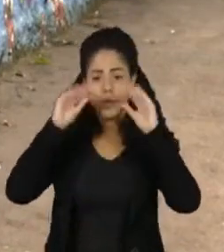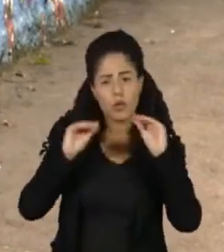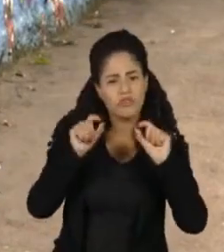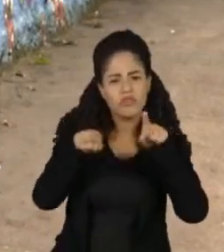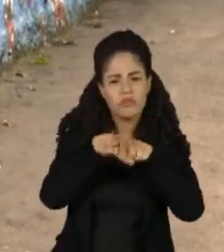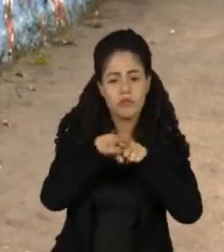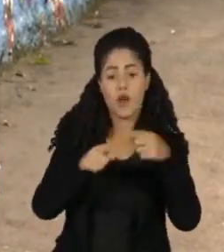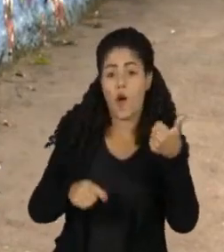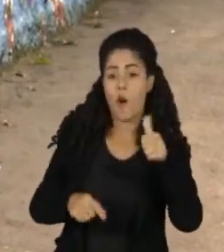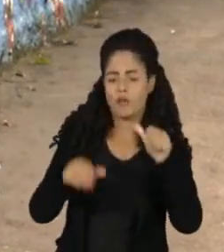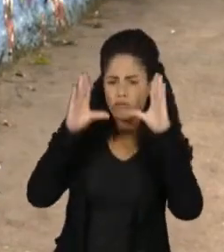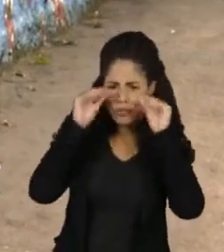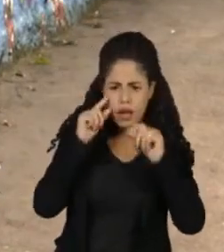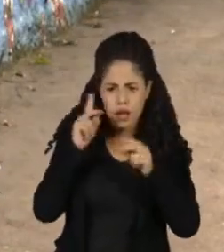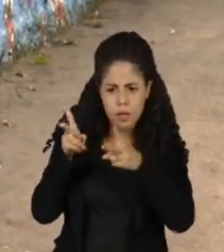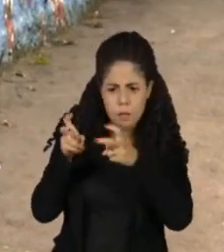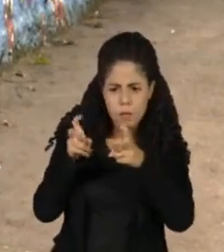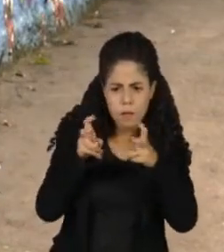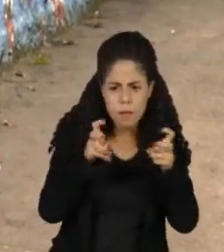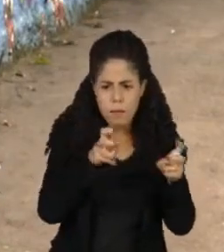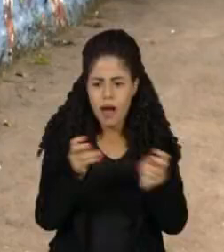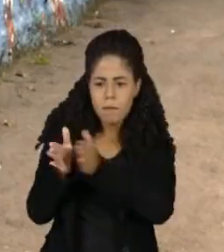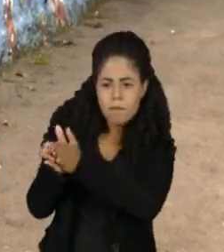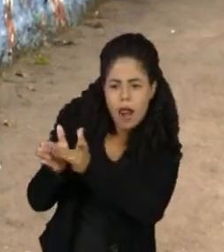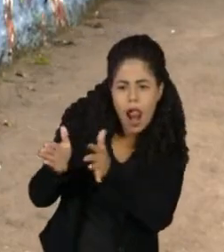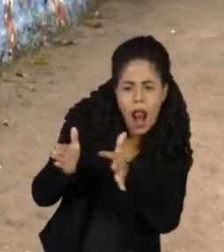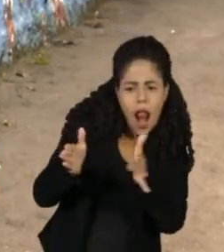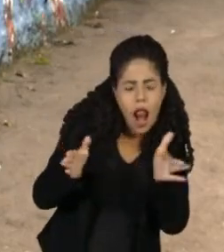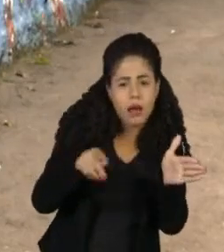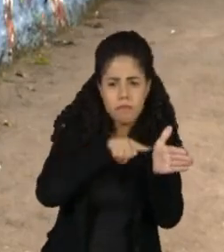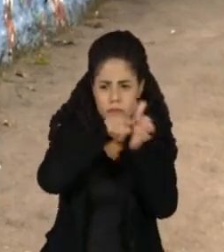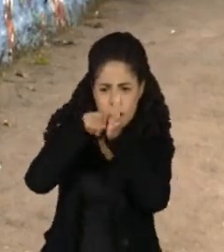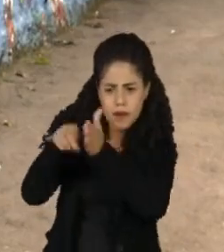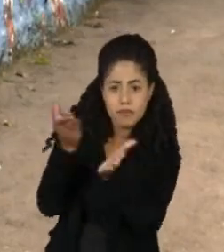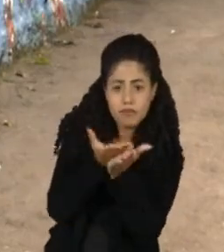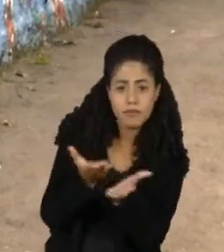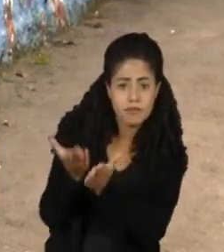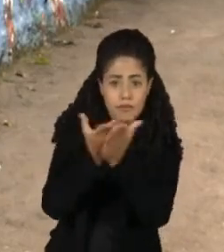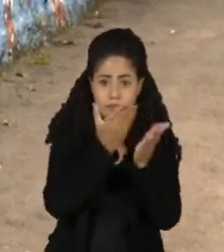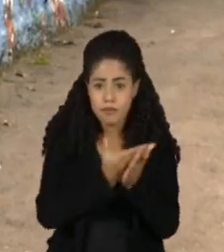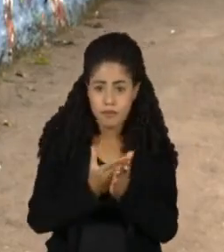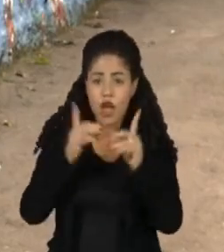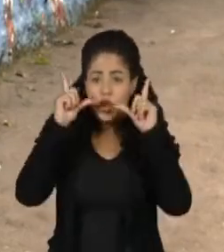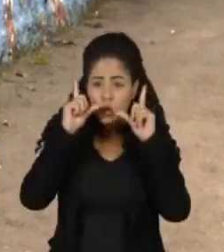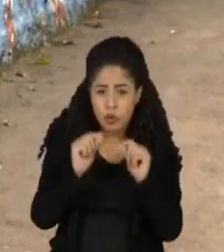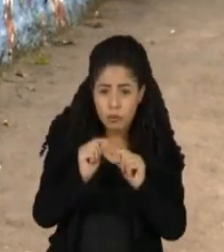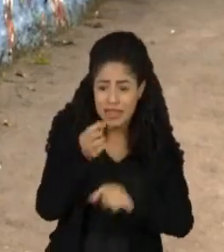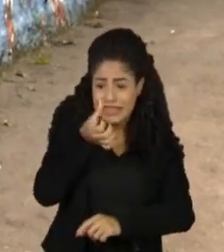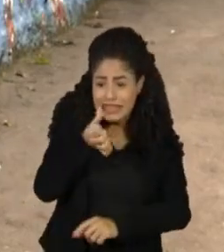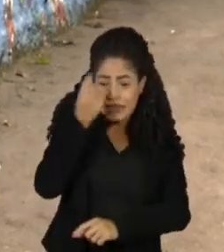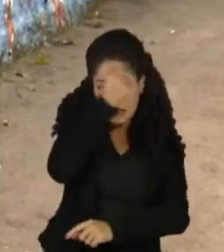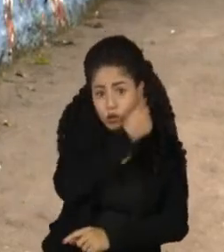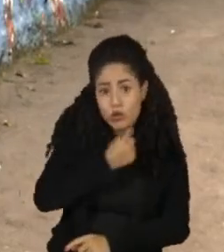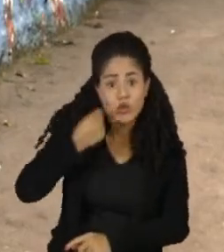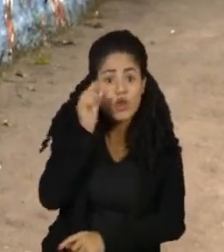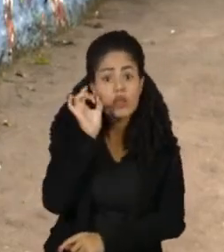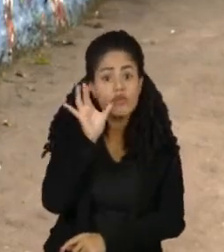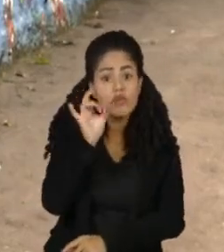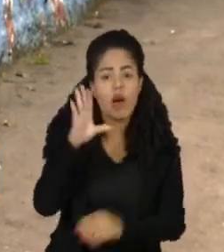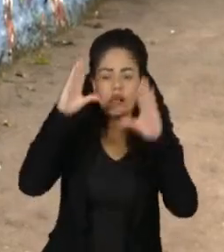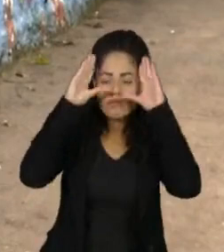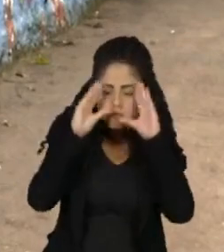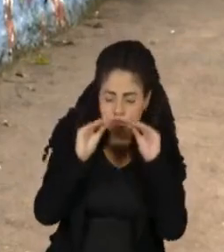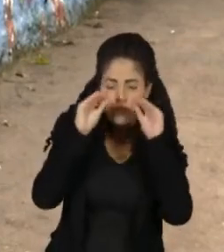As crianças observadas pelos pesquisadores dormiam menos de 6 horas por noite. O resultado